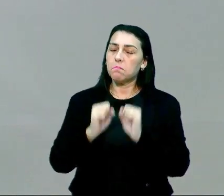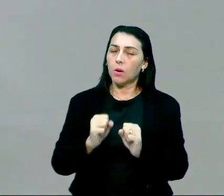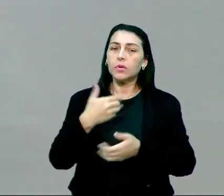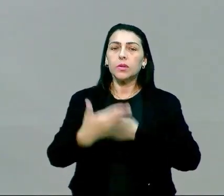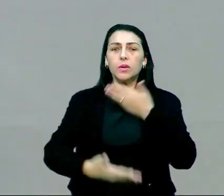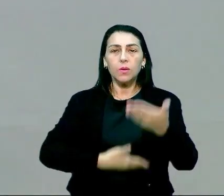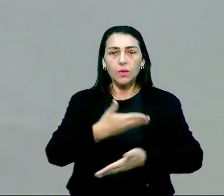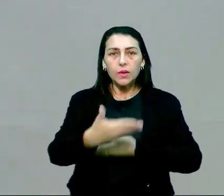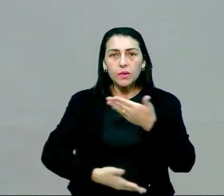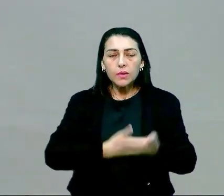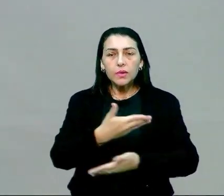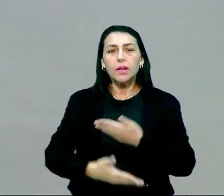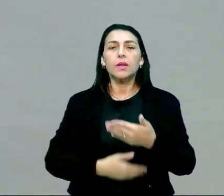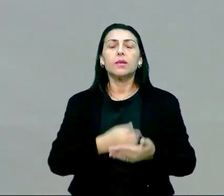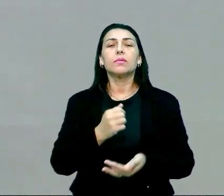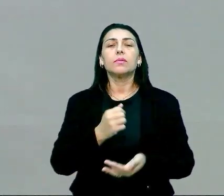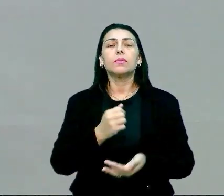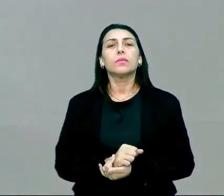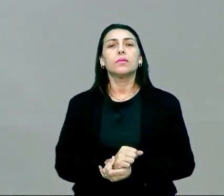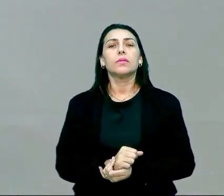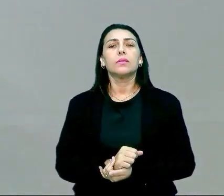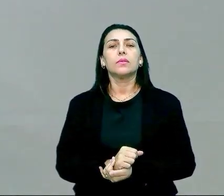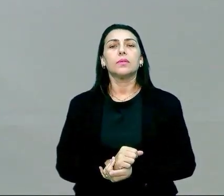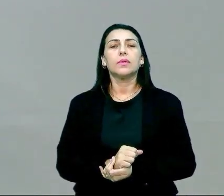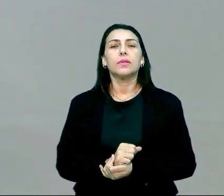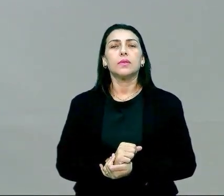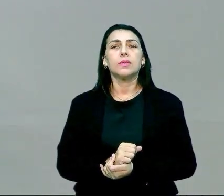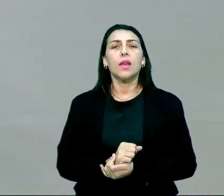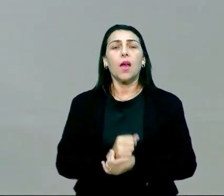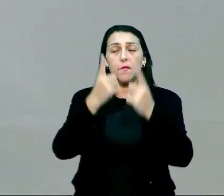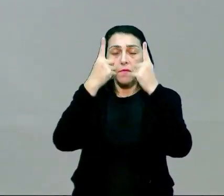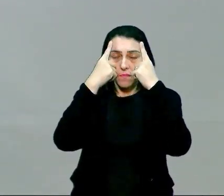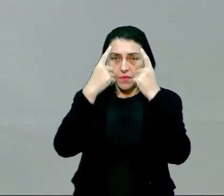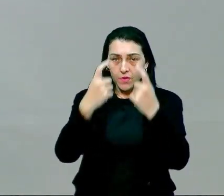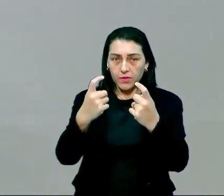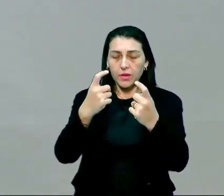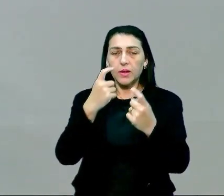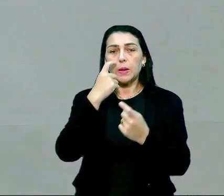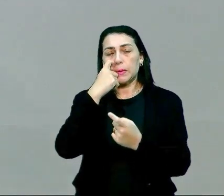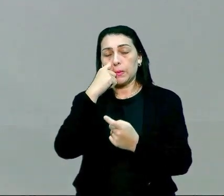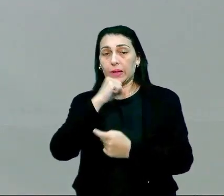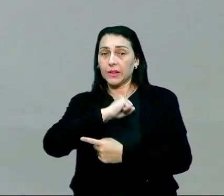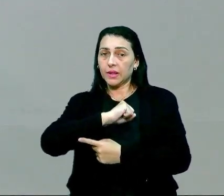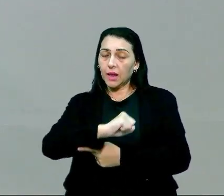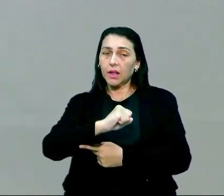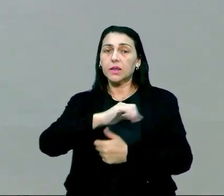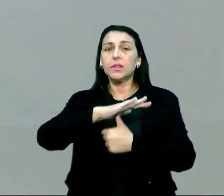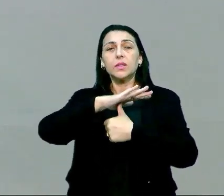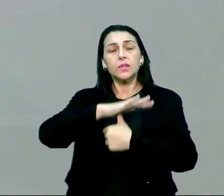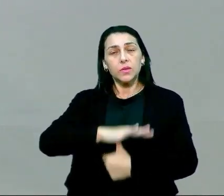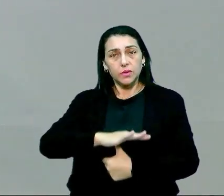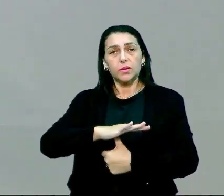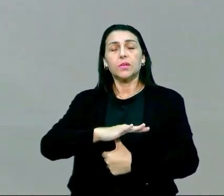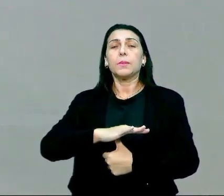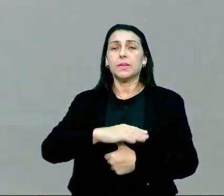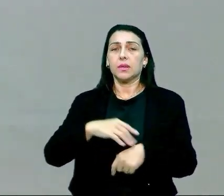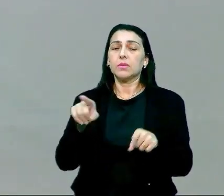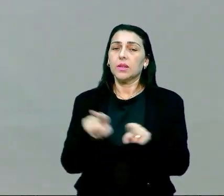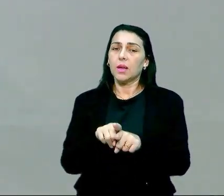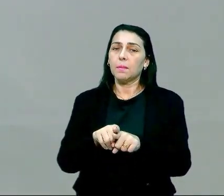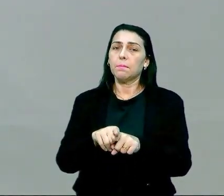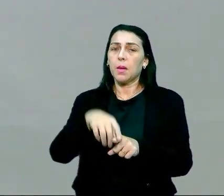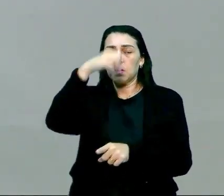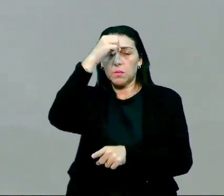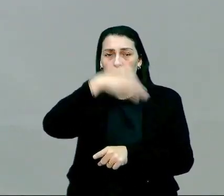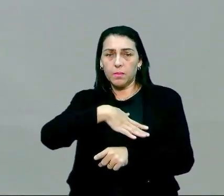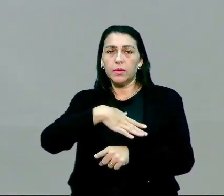correlacionado? Atualmente, casos de violência, ataques de situações agressivas,